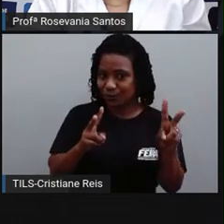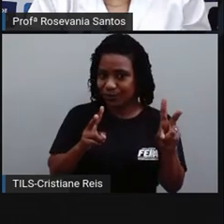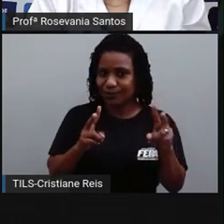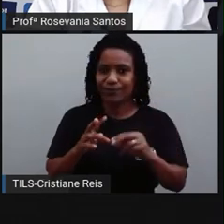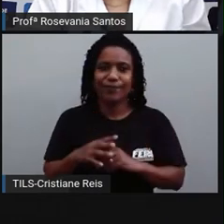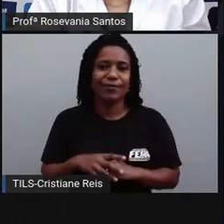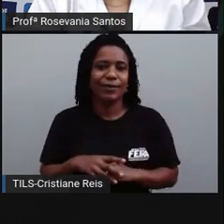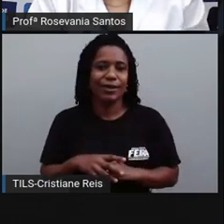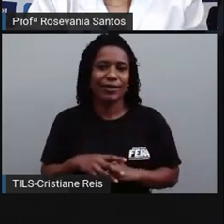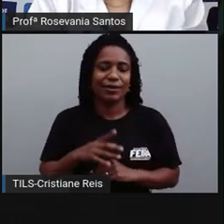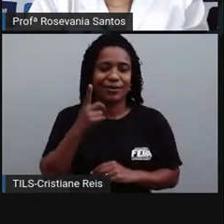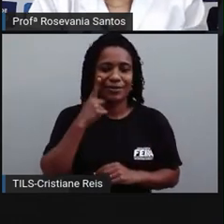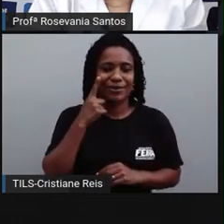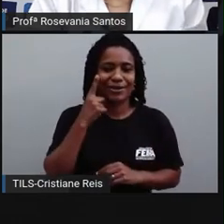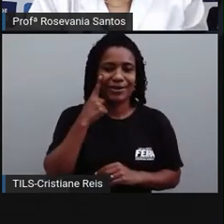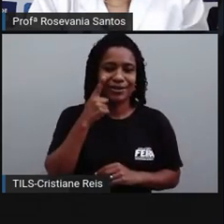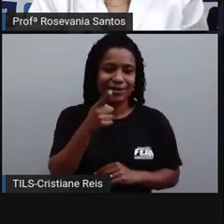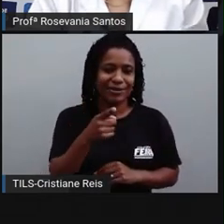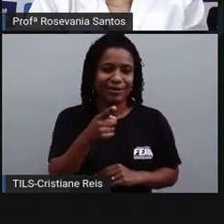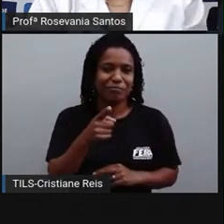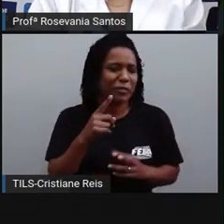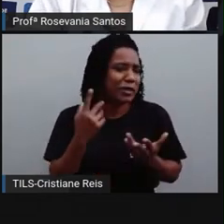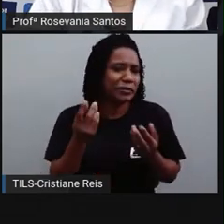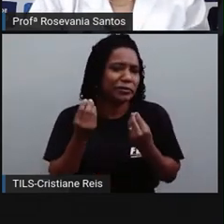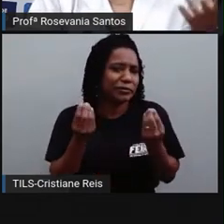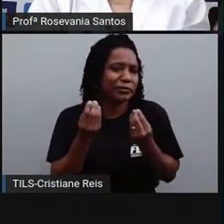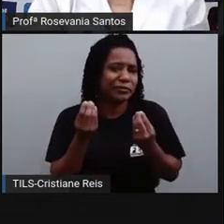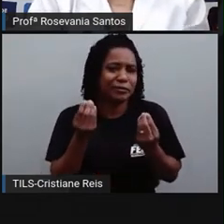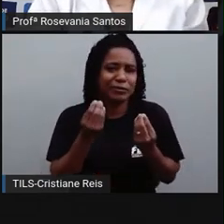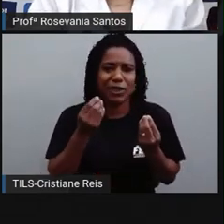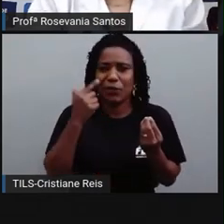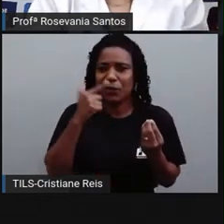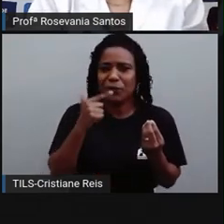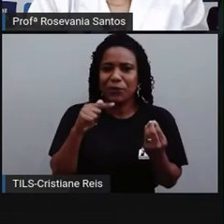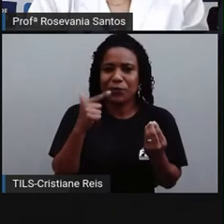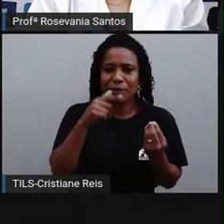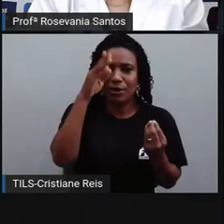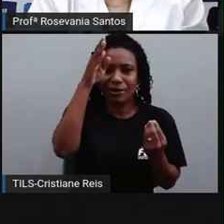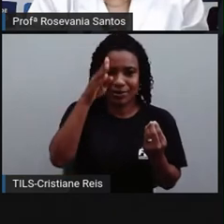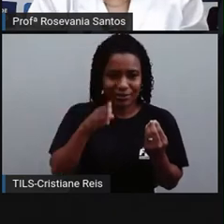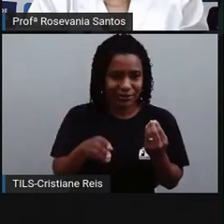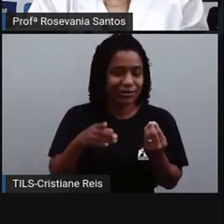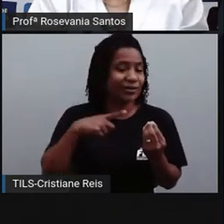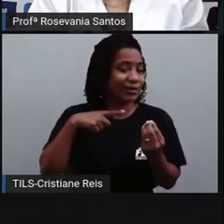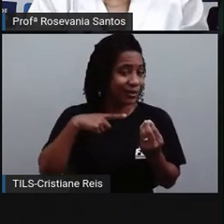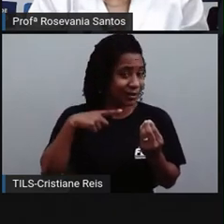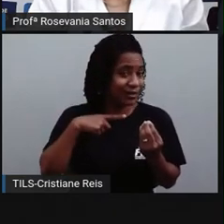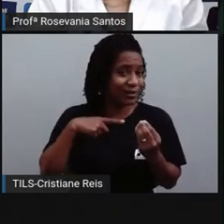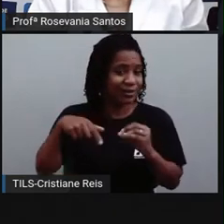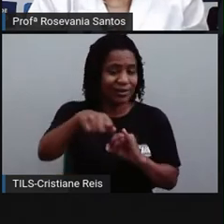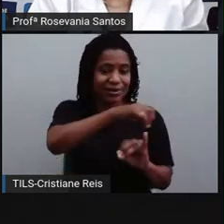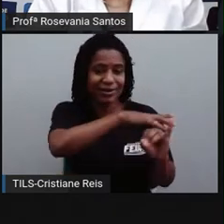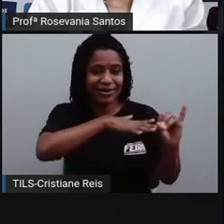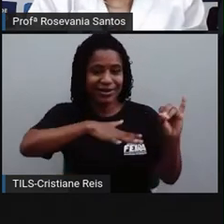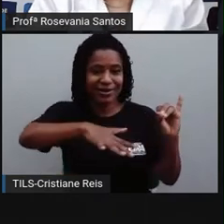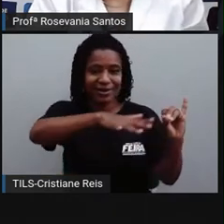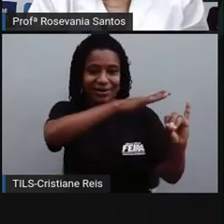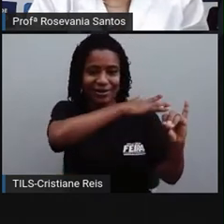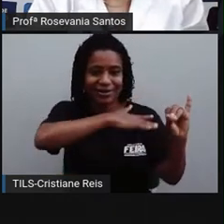você não está percebendo nada. Você pode dizer, mas não tem nada aí, como é que faz parte do território brasileiro? Tem sim, tem as ilhas, que elas são